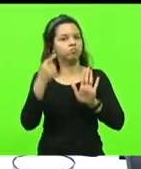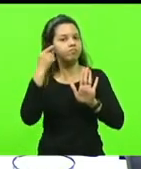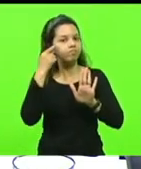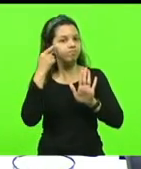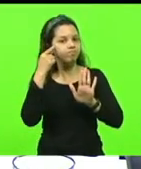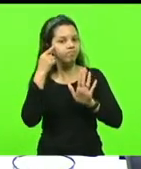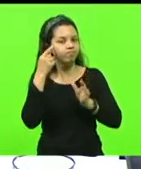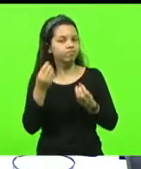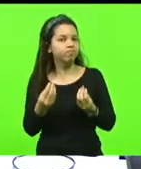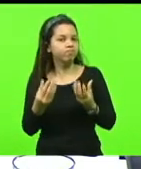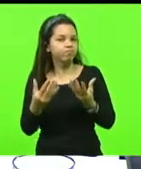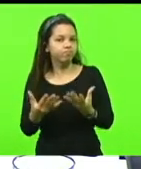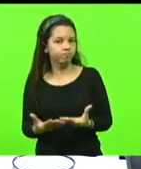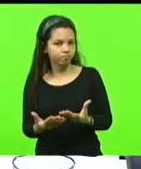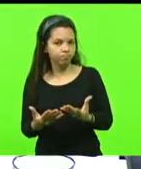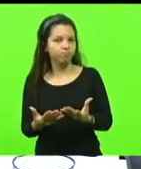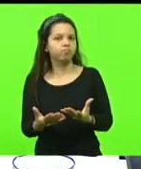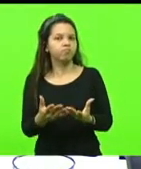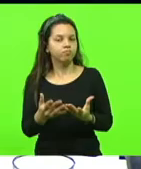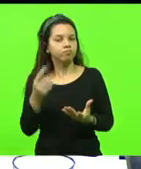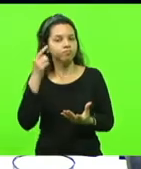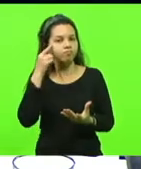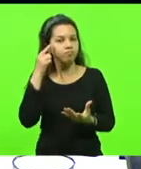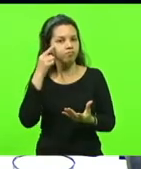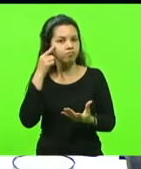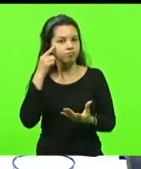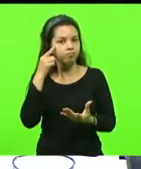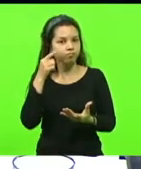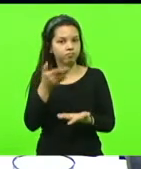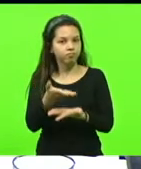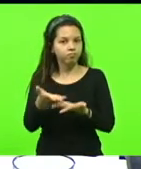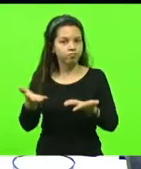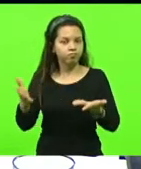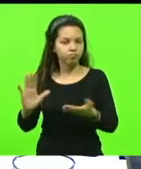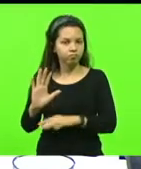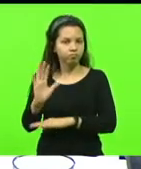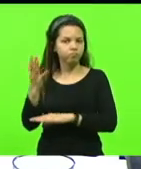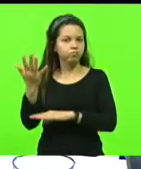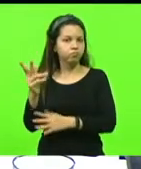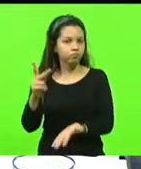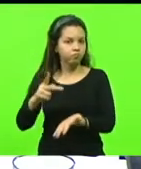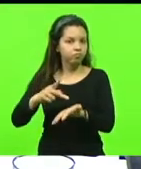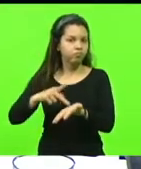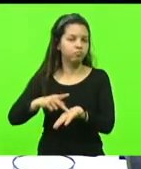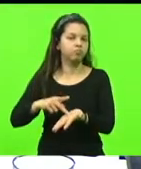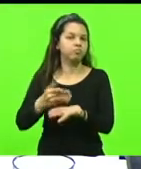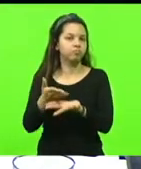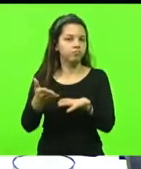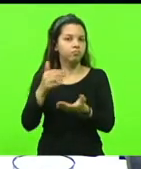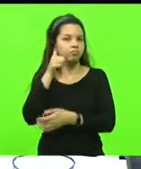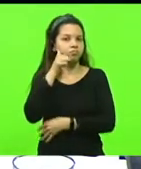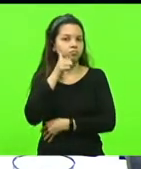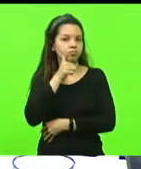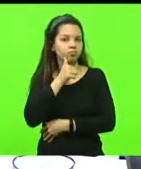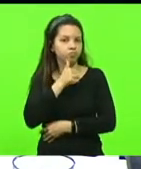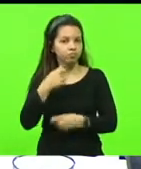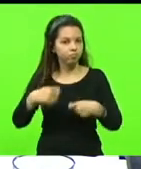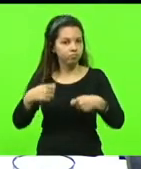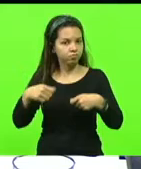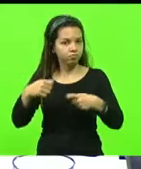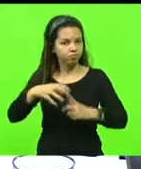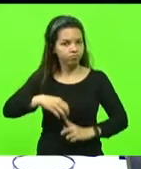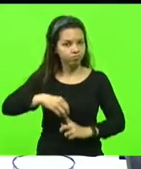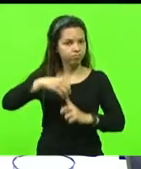partir desta realidade, para que nós evidenciamos aquelas mulheres, a nossa